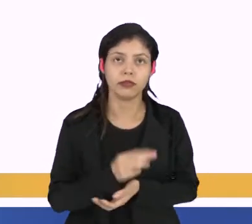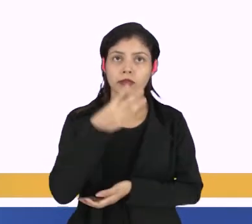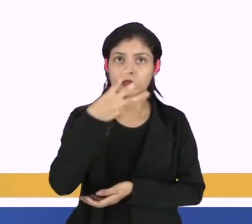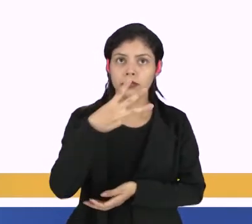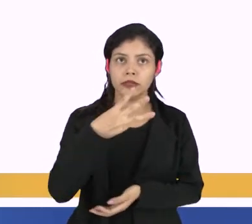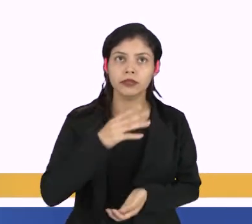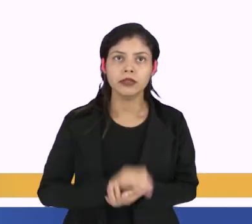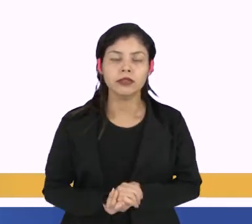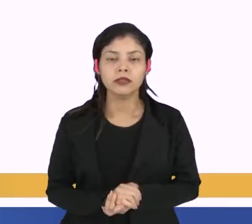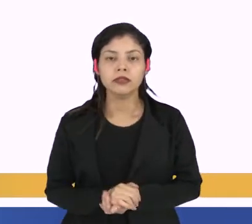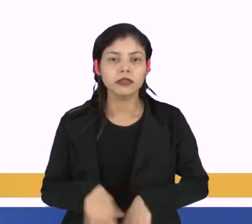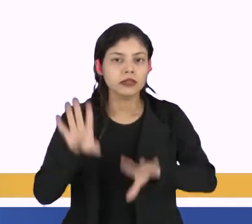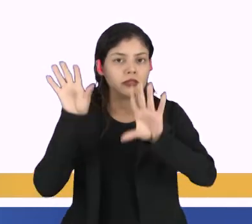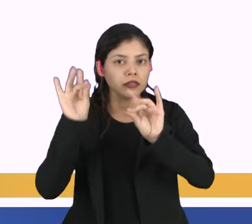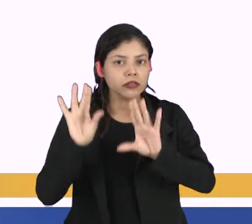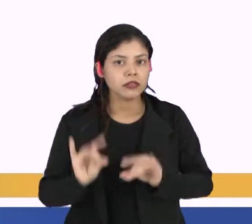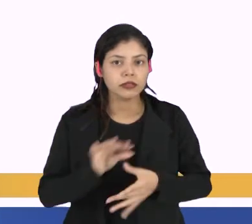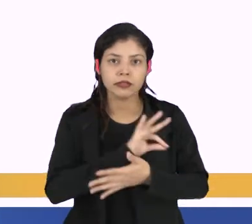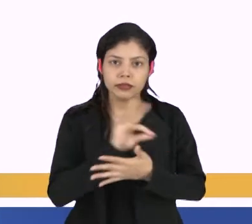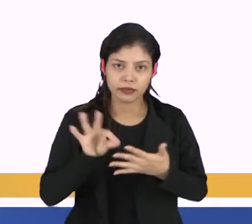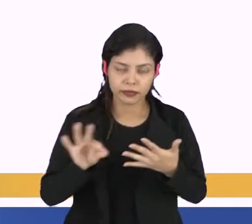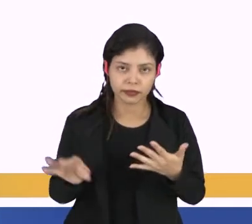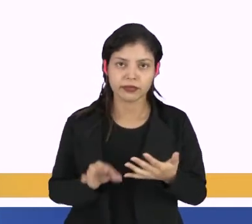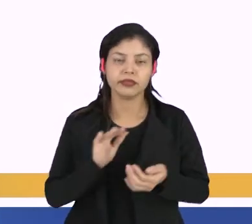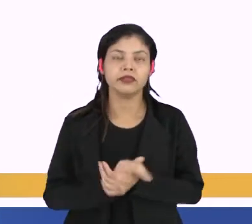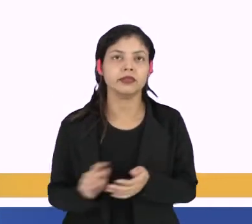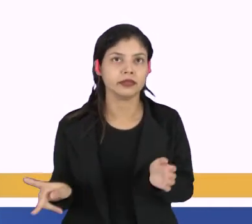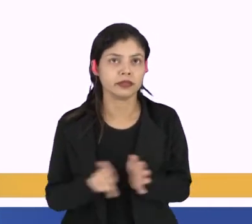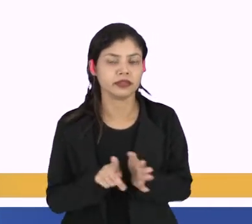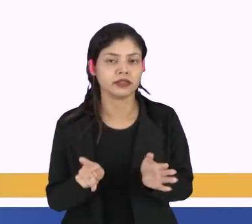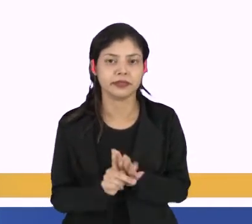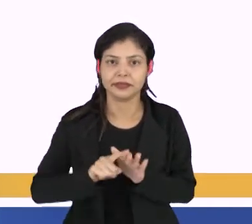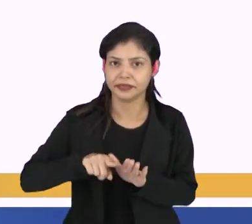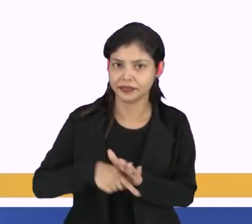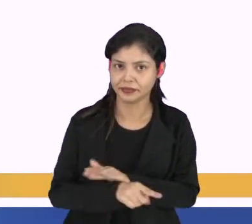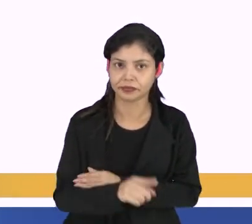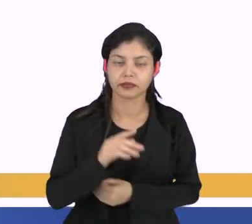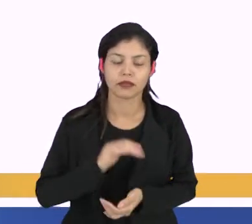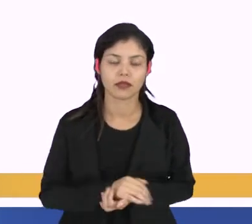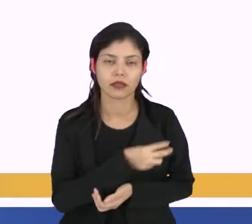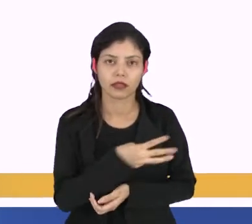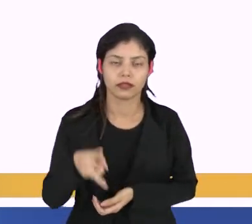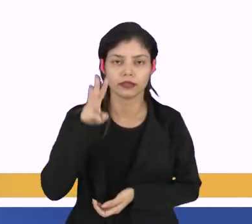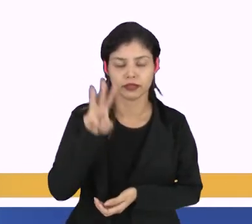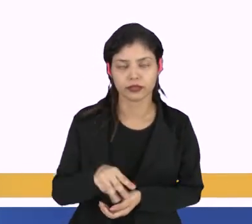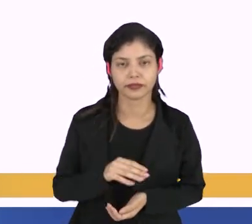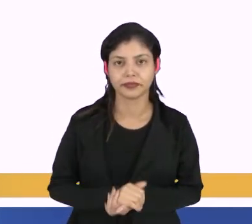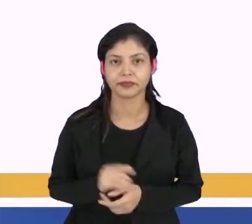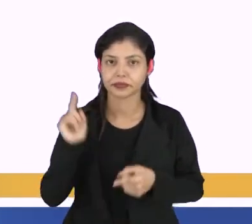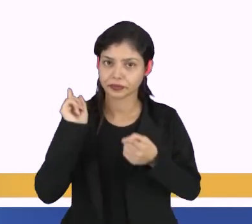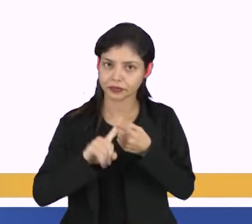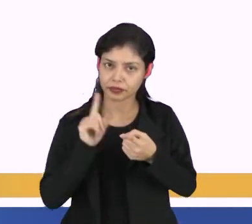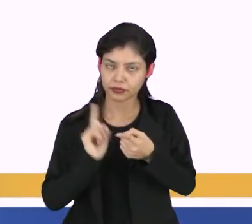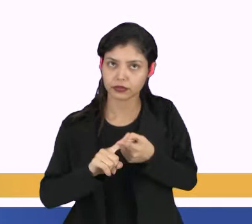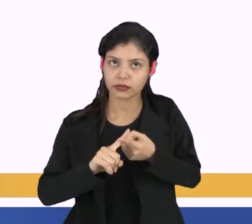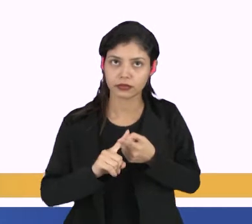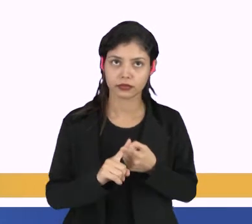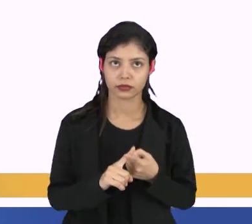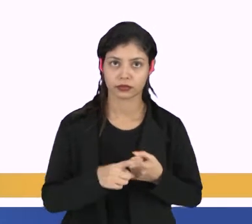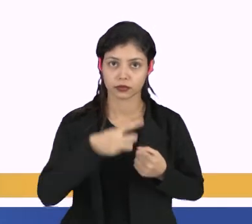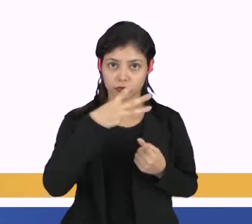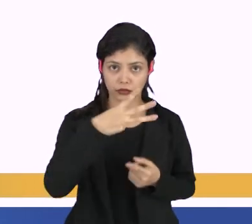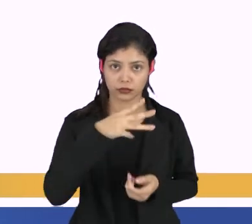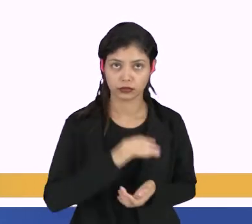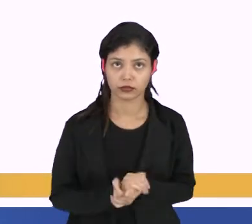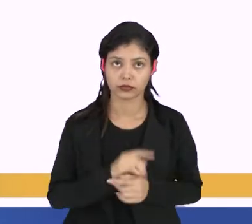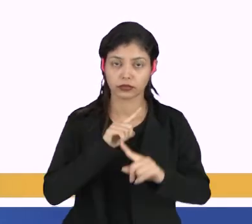o 3, por cada elemento correspondente dentro da matriz. Então ficará da seguinte maneira, na primeira linha nós vamos ter o